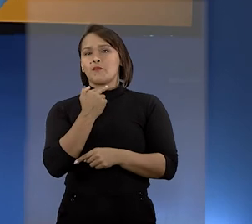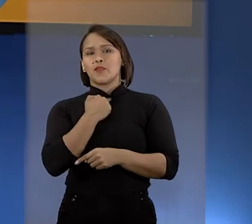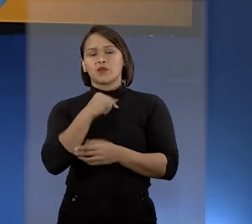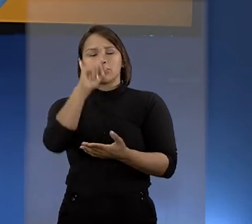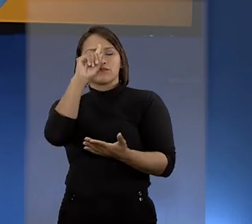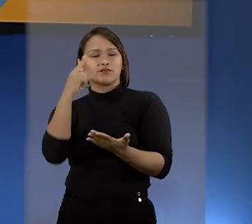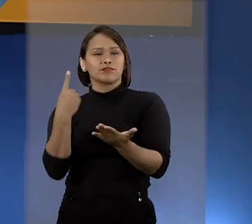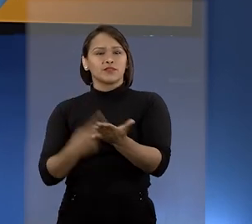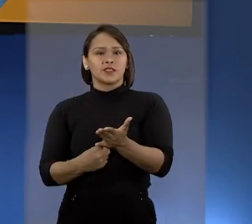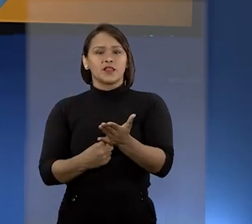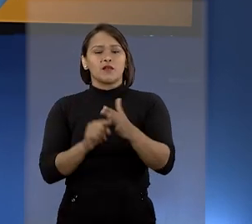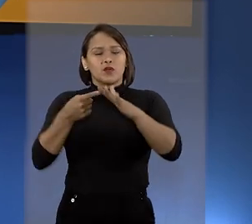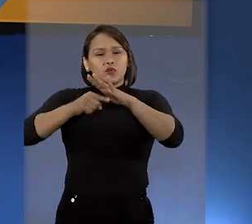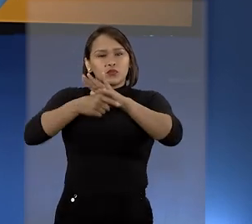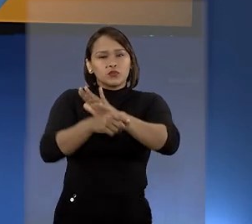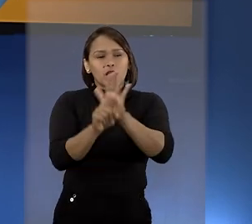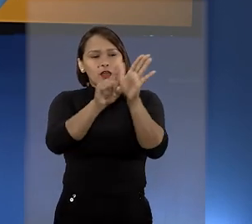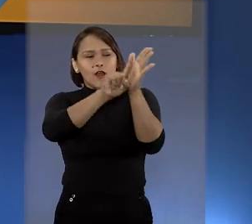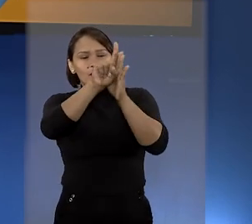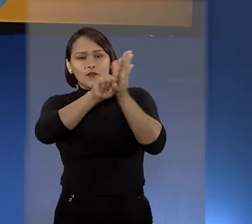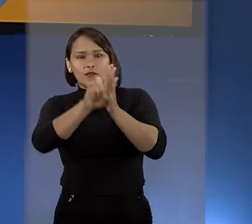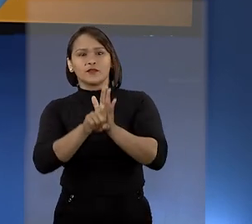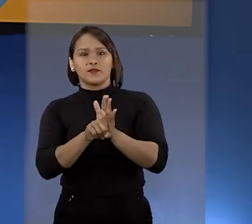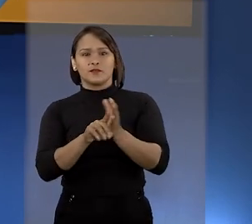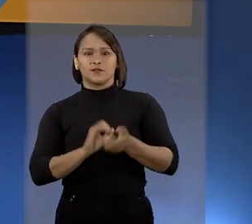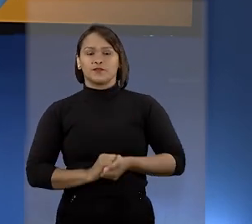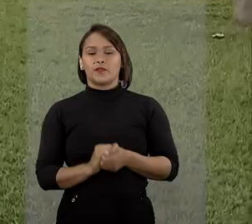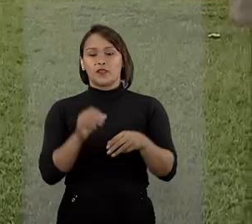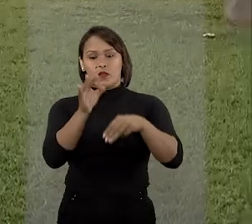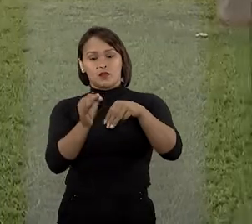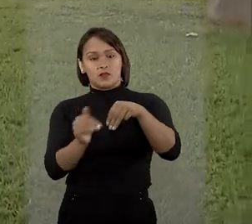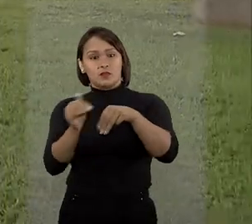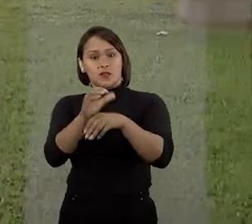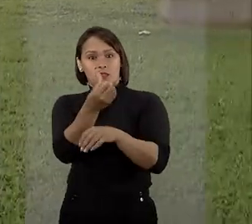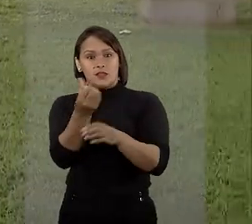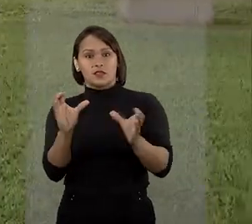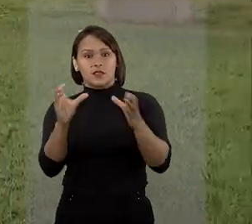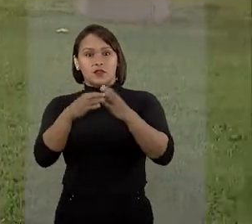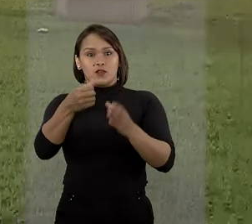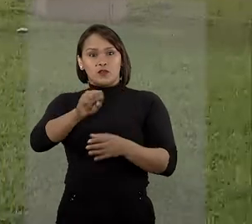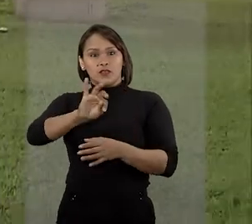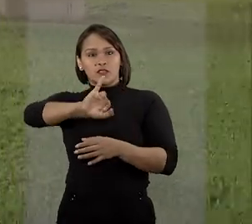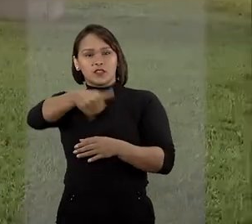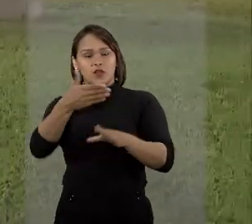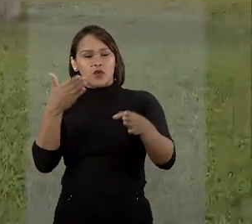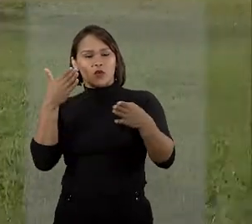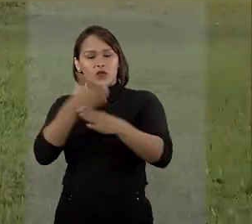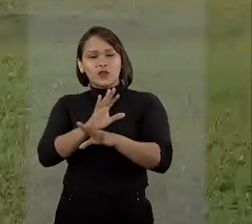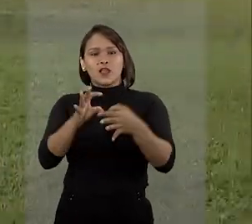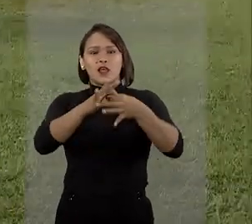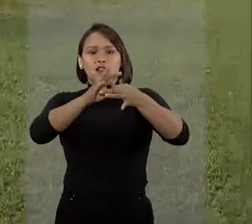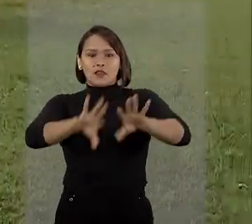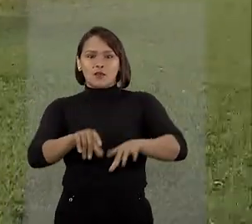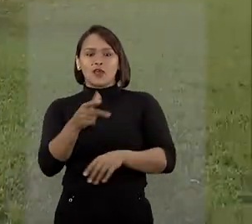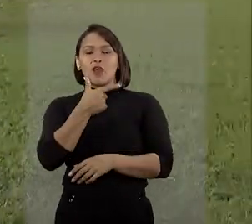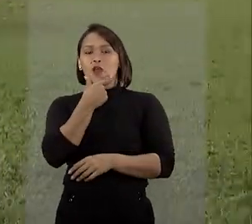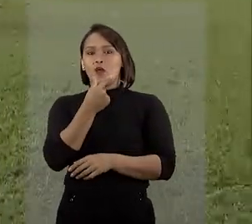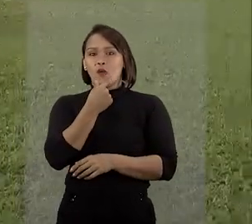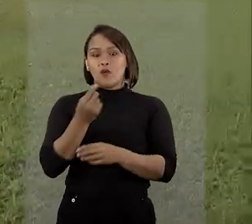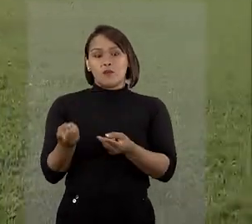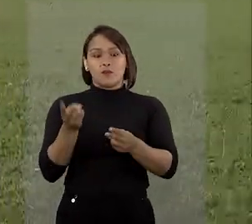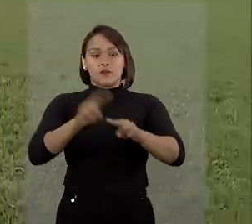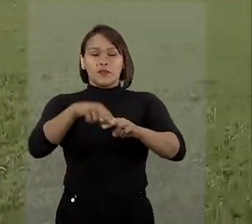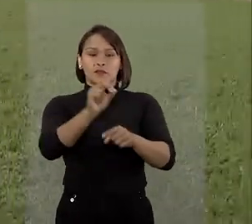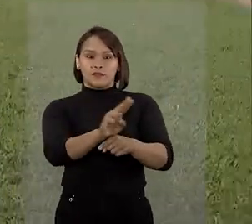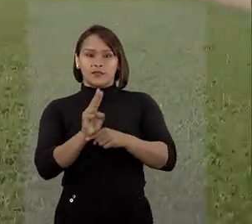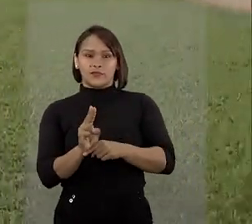não pode ser determinada para aprofundar investigações. Os ministros da sexta turma do STJ concederam liberdade a um